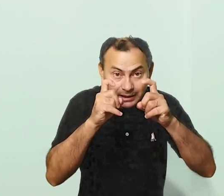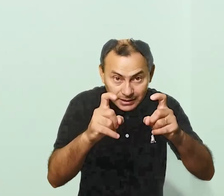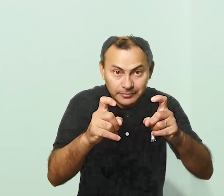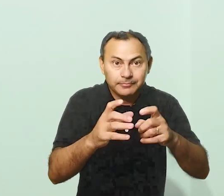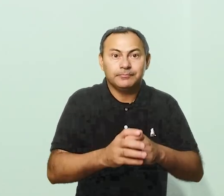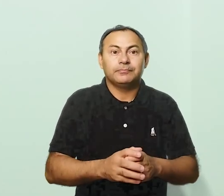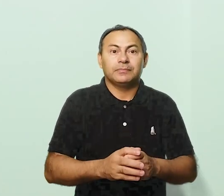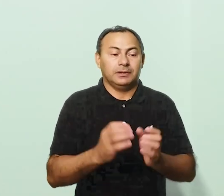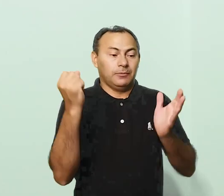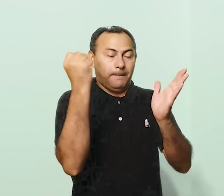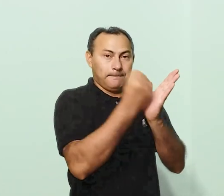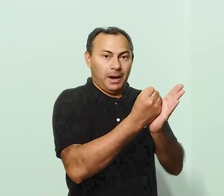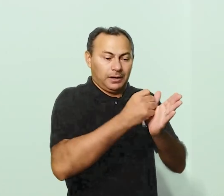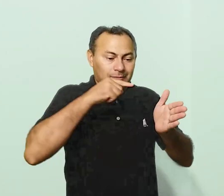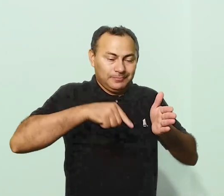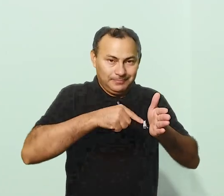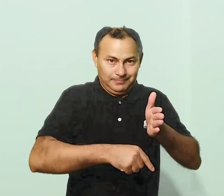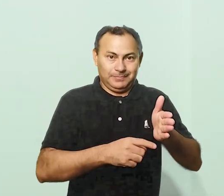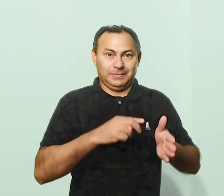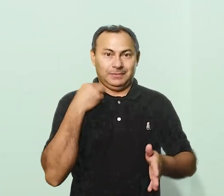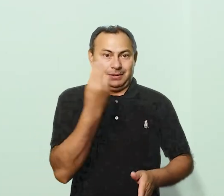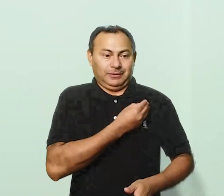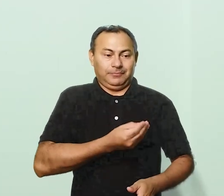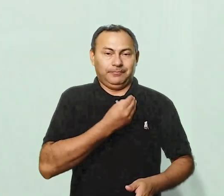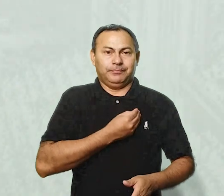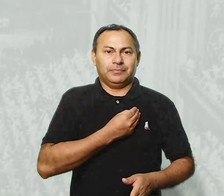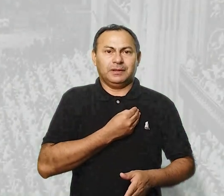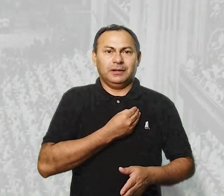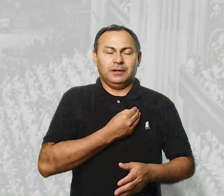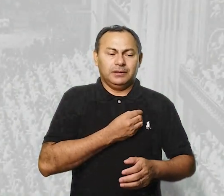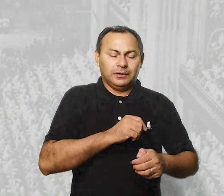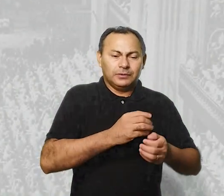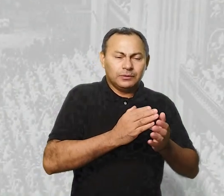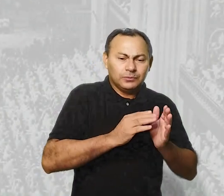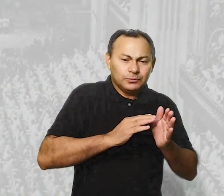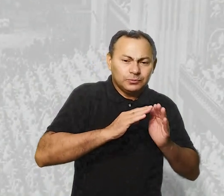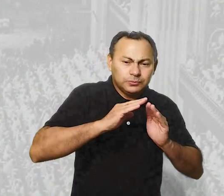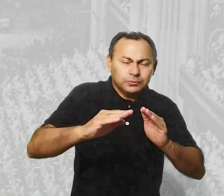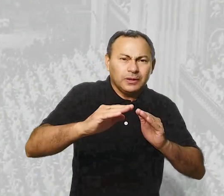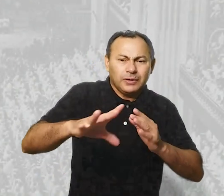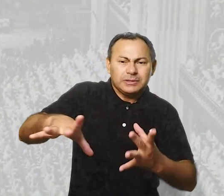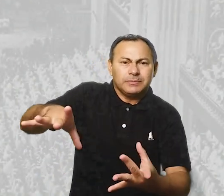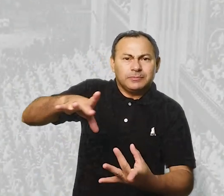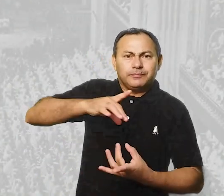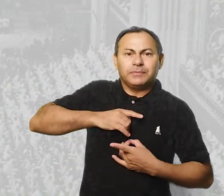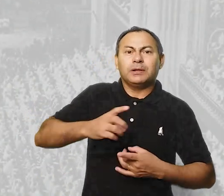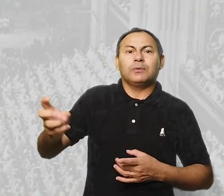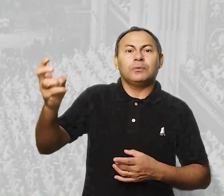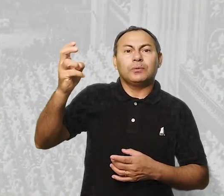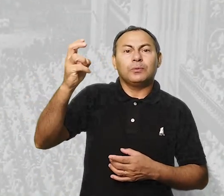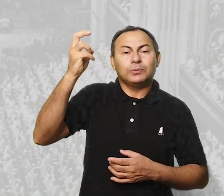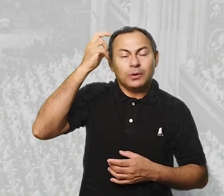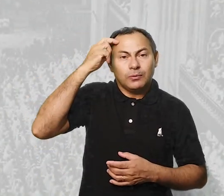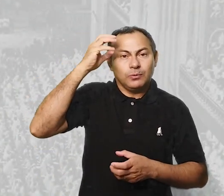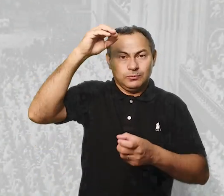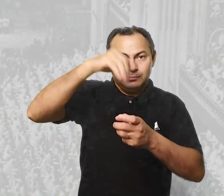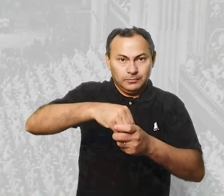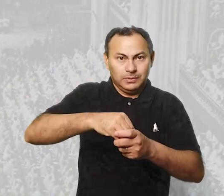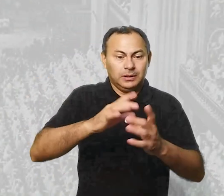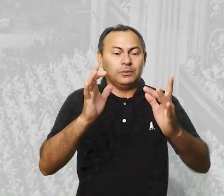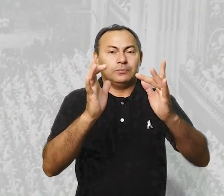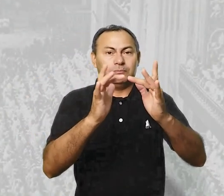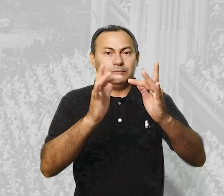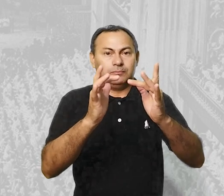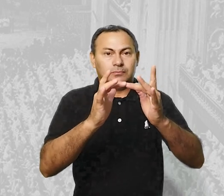e nos marca profundamente, dilatando horizontes espirituais e culturais, colocando-nos em